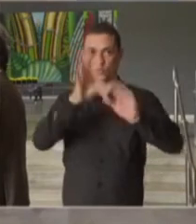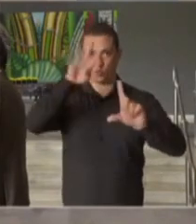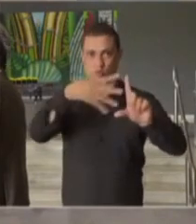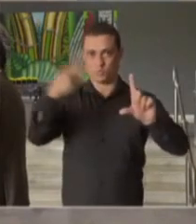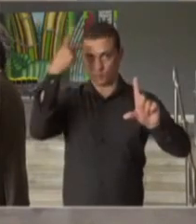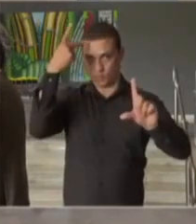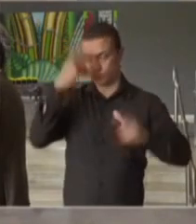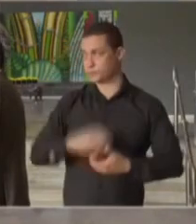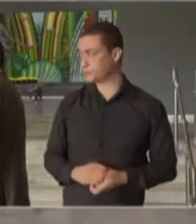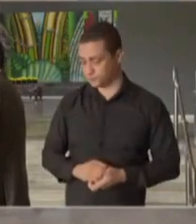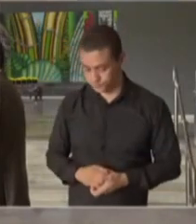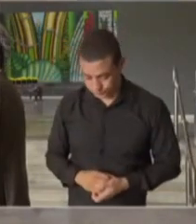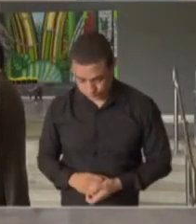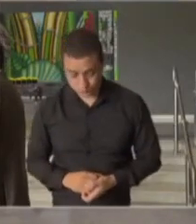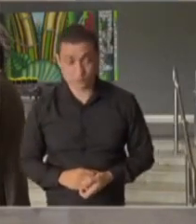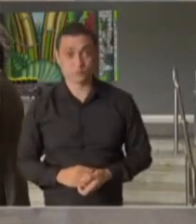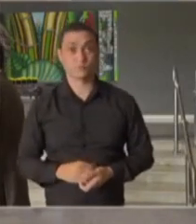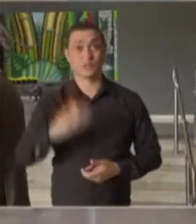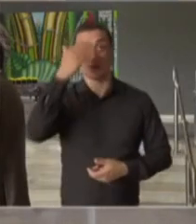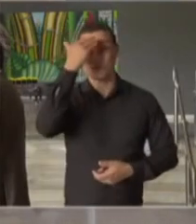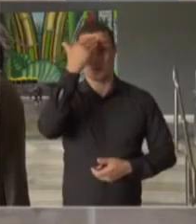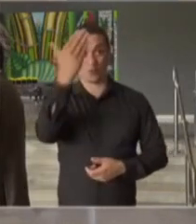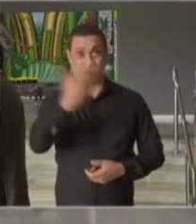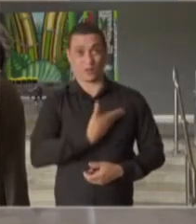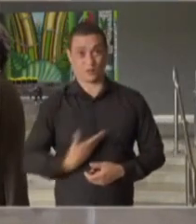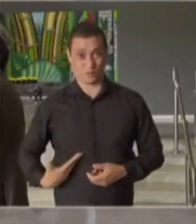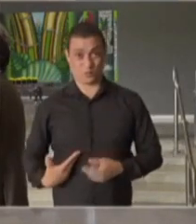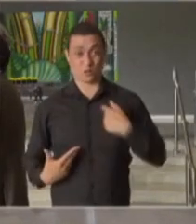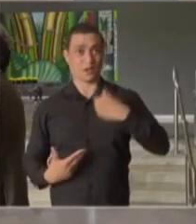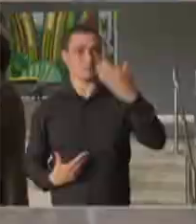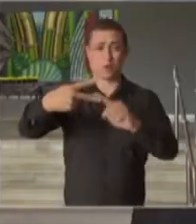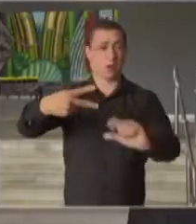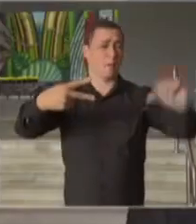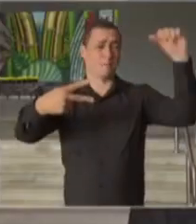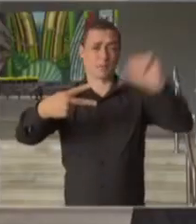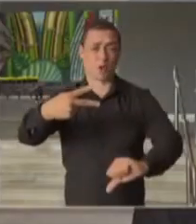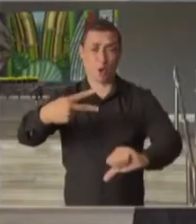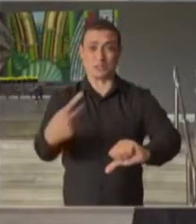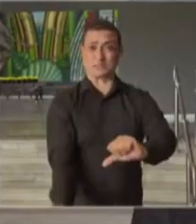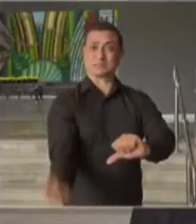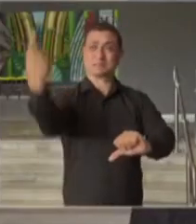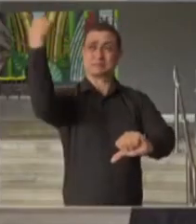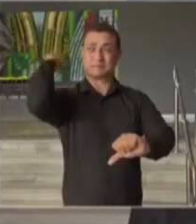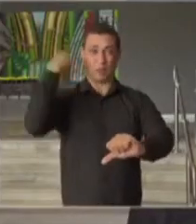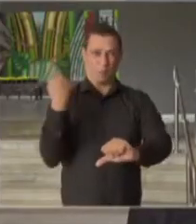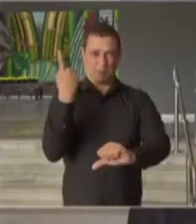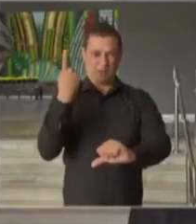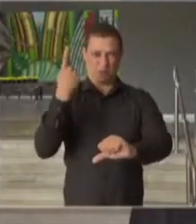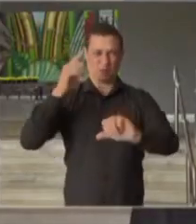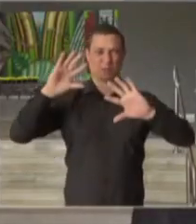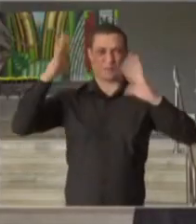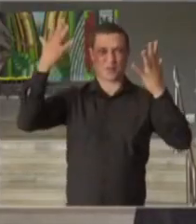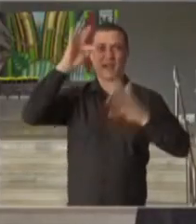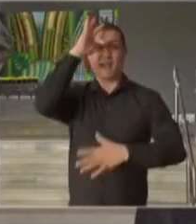O governador de São Paulo, João Dória, do PSDB, afirmou nesta quarta-feira que, devido ao aumento do número de casos,